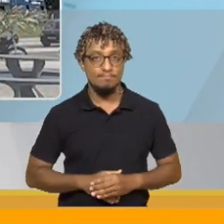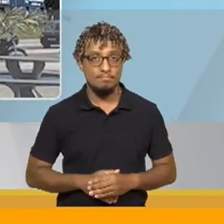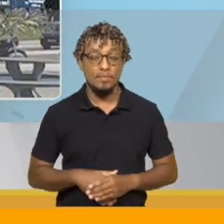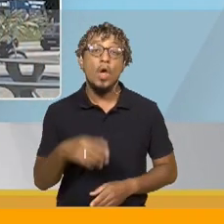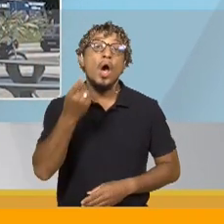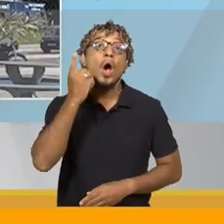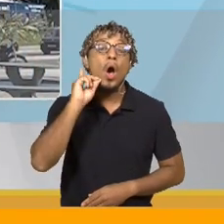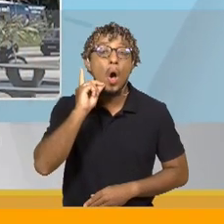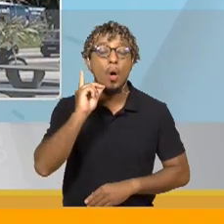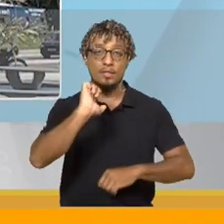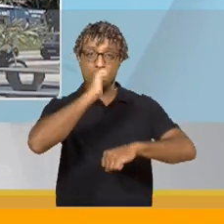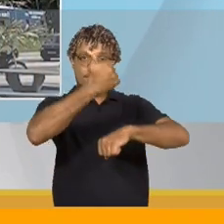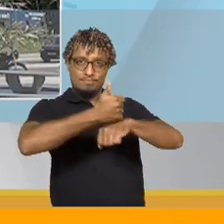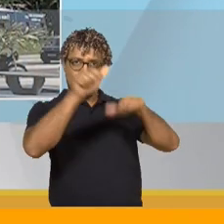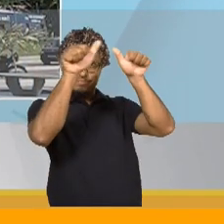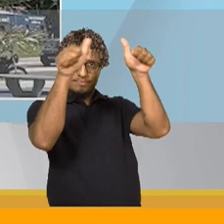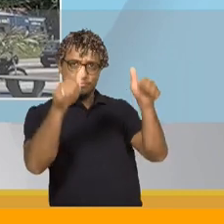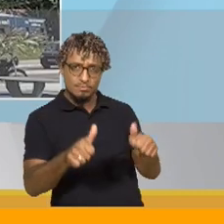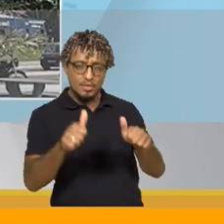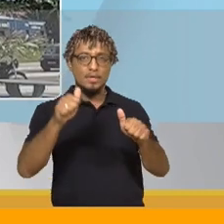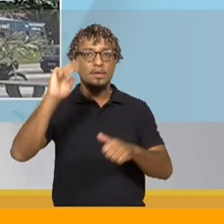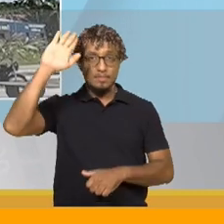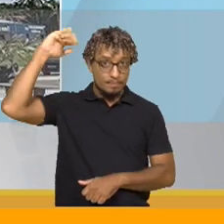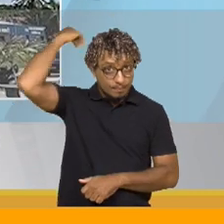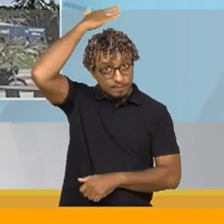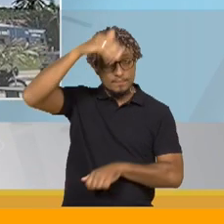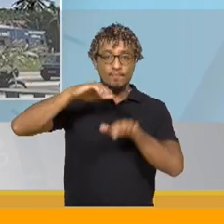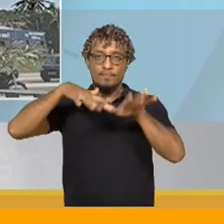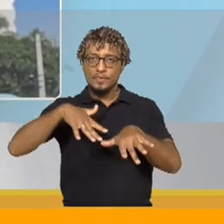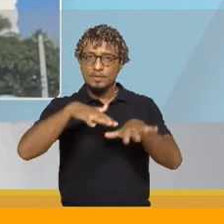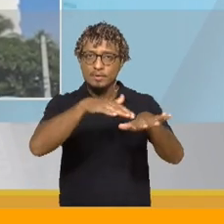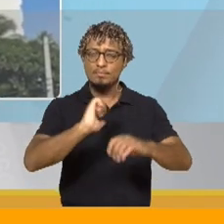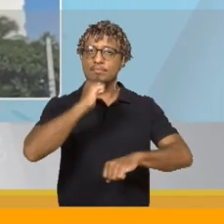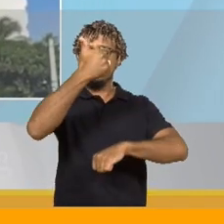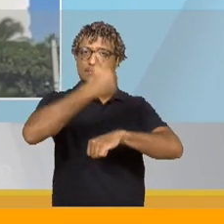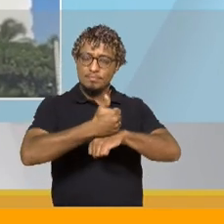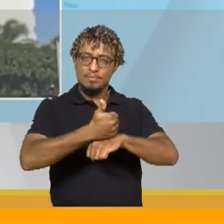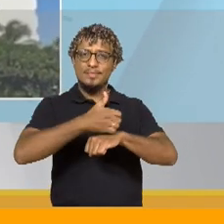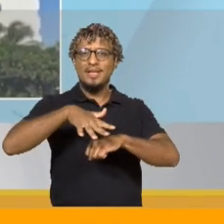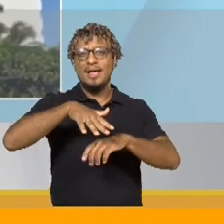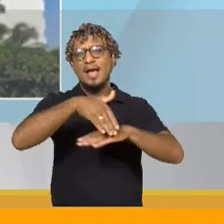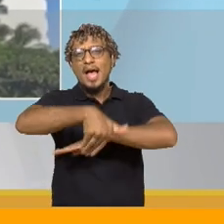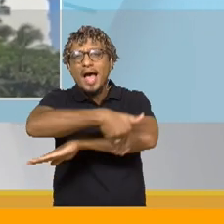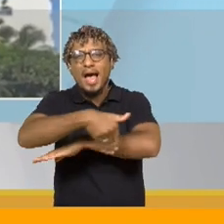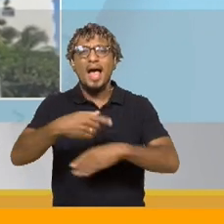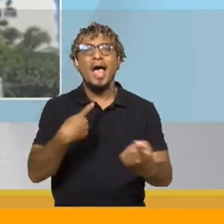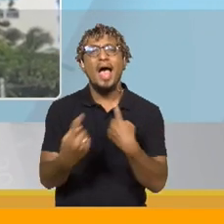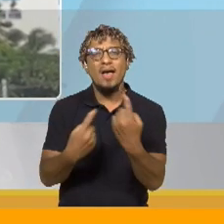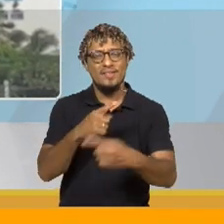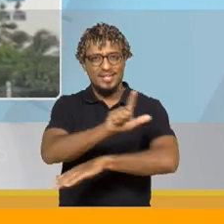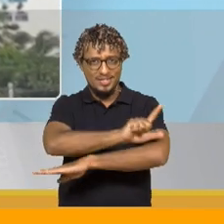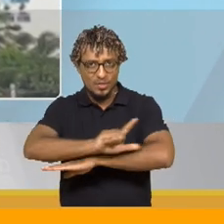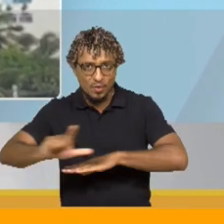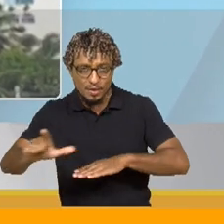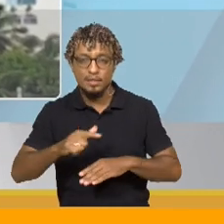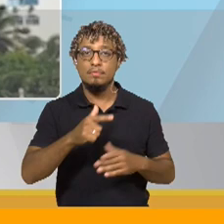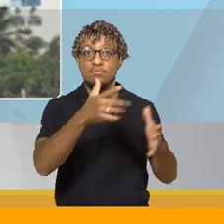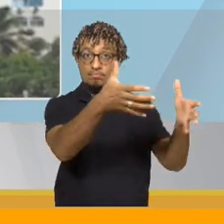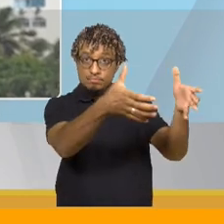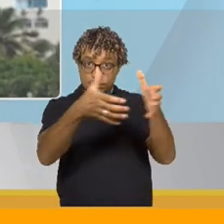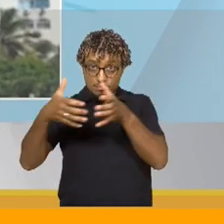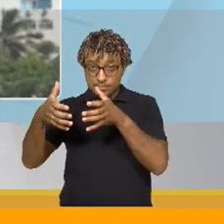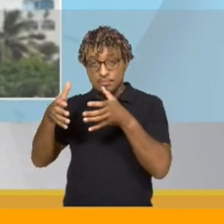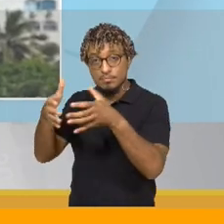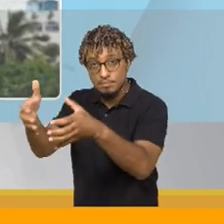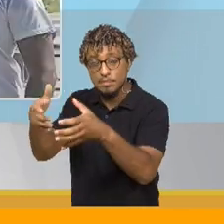Ontem foi retirada a imagem de Iemanjá, que estava instalada na nova extensão da Avenida Litorânea. A peça foi encaminhada